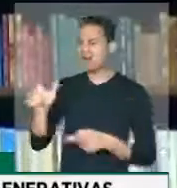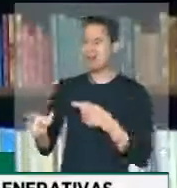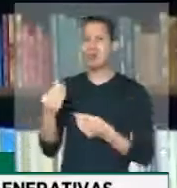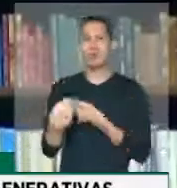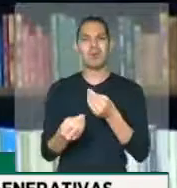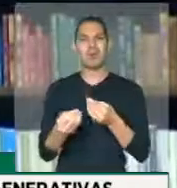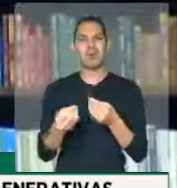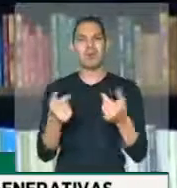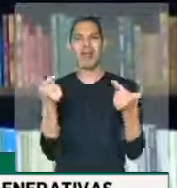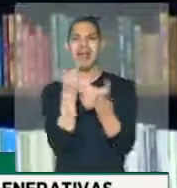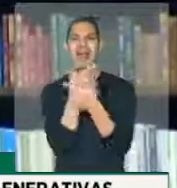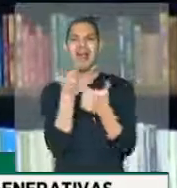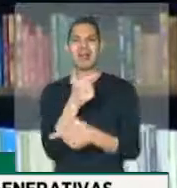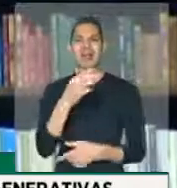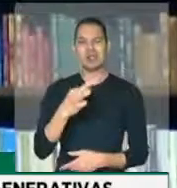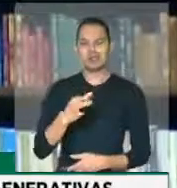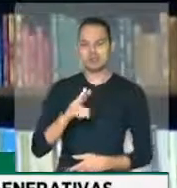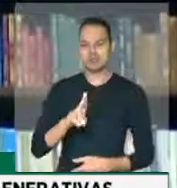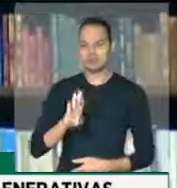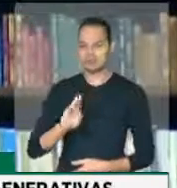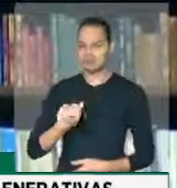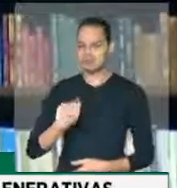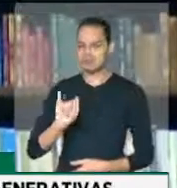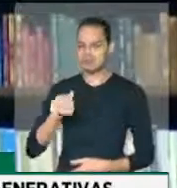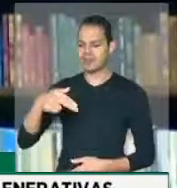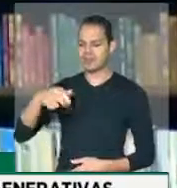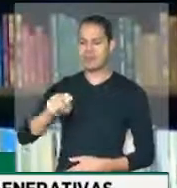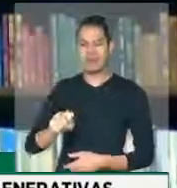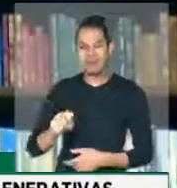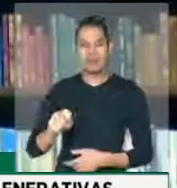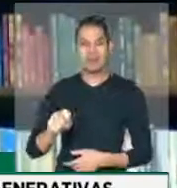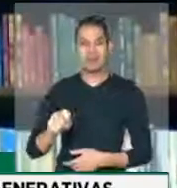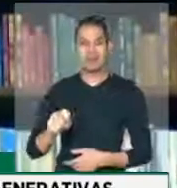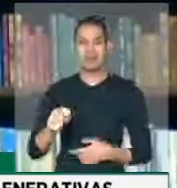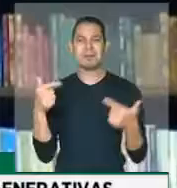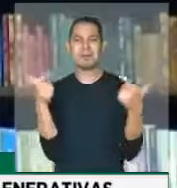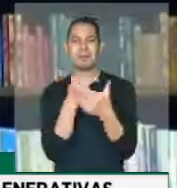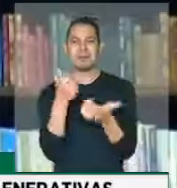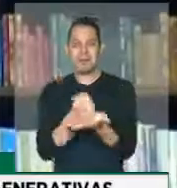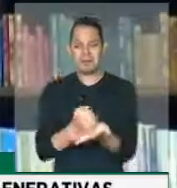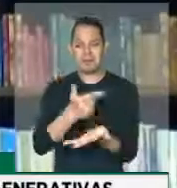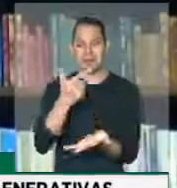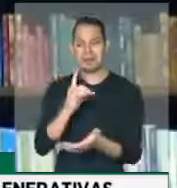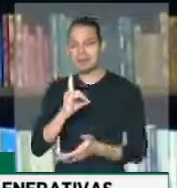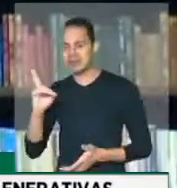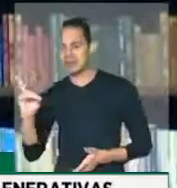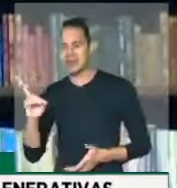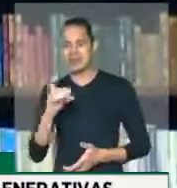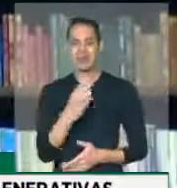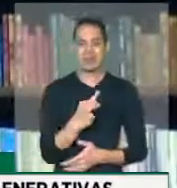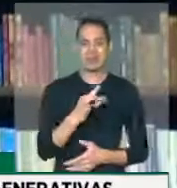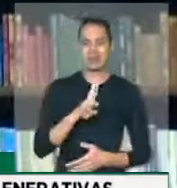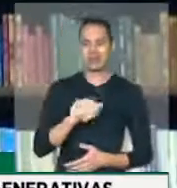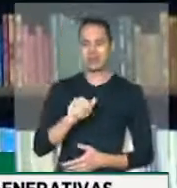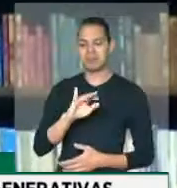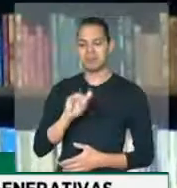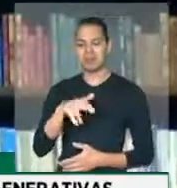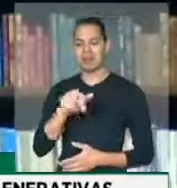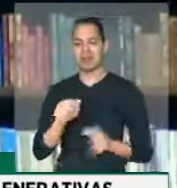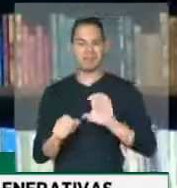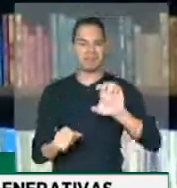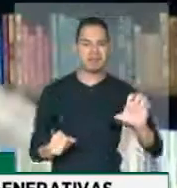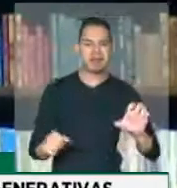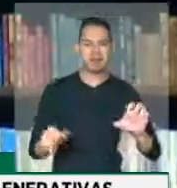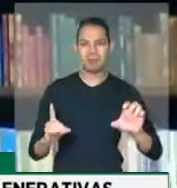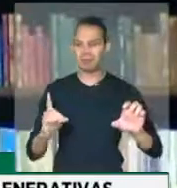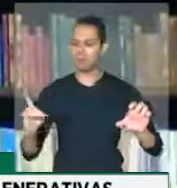tubaína? Vai me fazer uma piada com cloroquina para a direita, tubaína para a esquerda? Quer dizer,